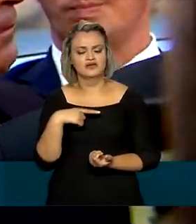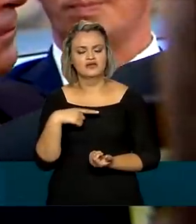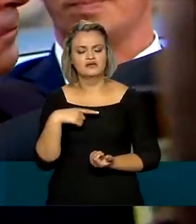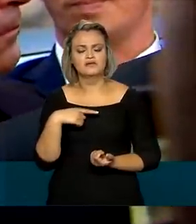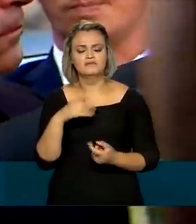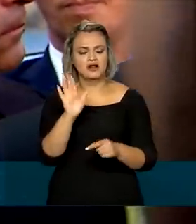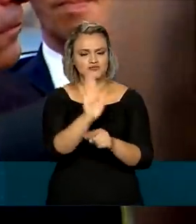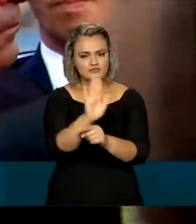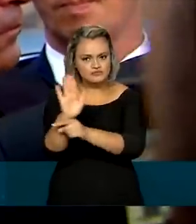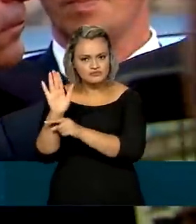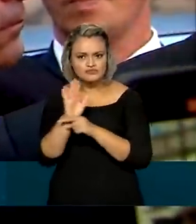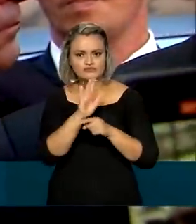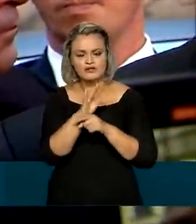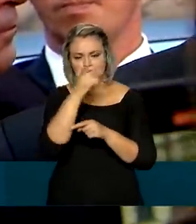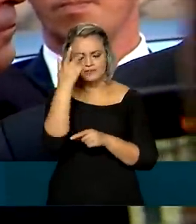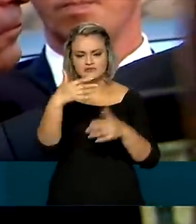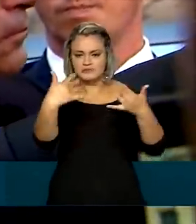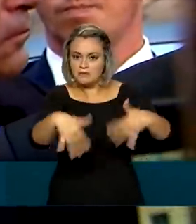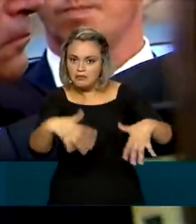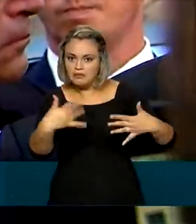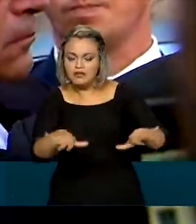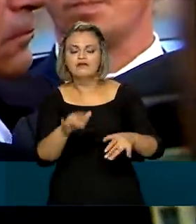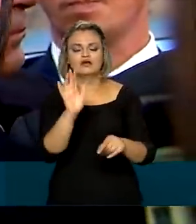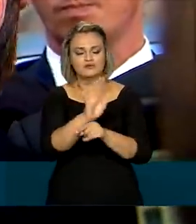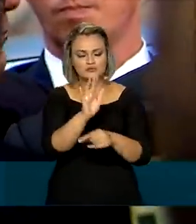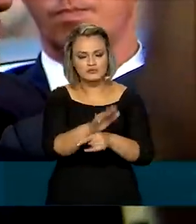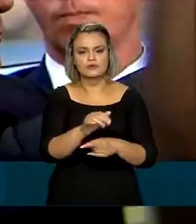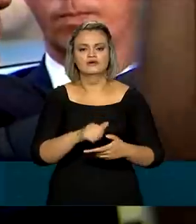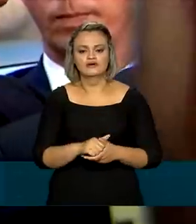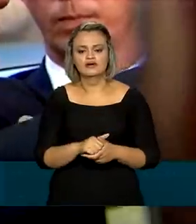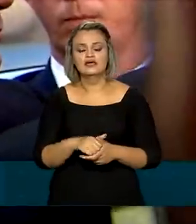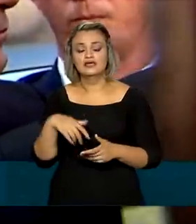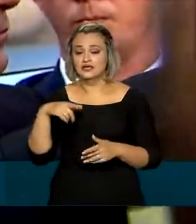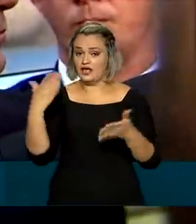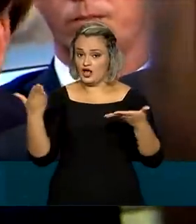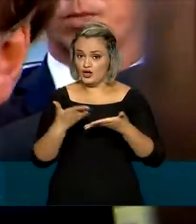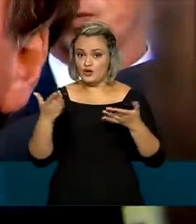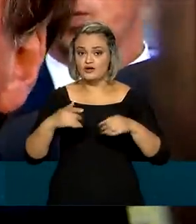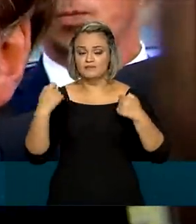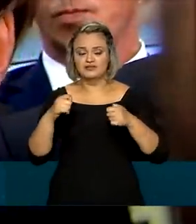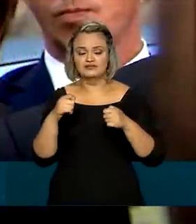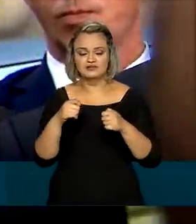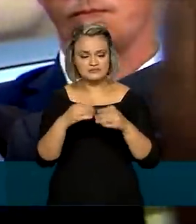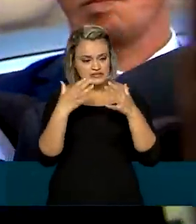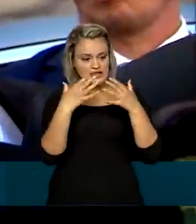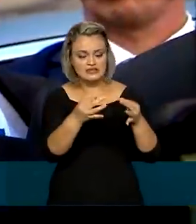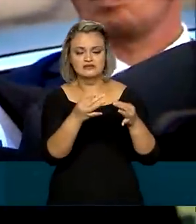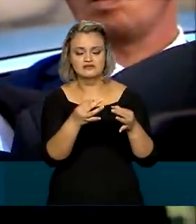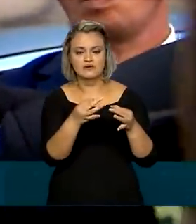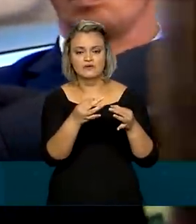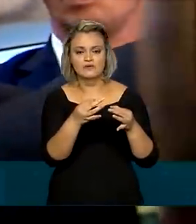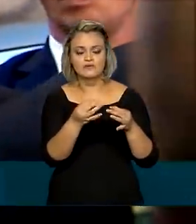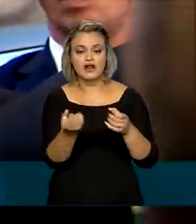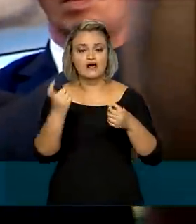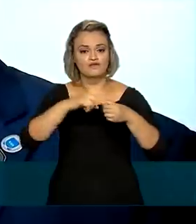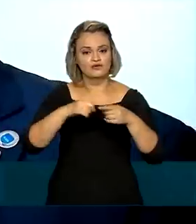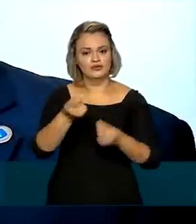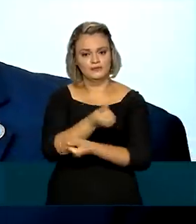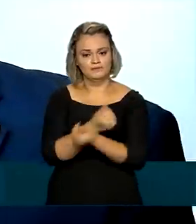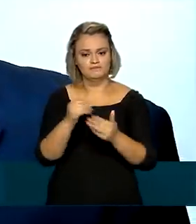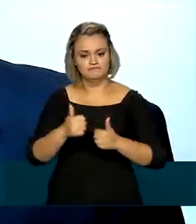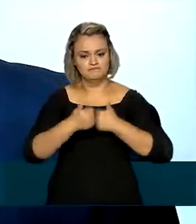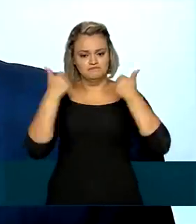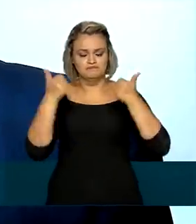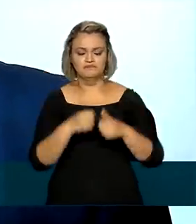esforço para atender aos mais necessitados. E precisamos agora sim investir na retomada da economia.